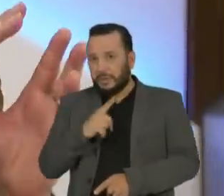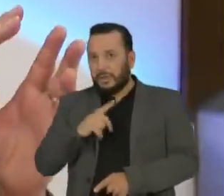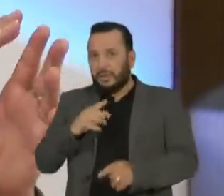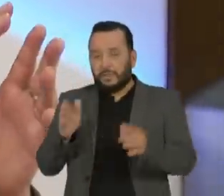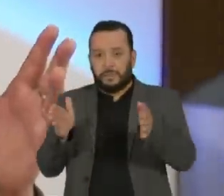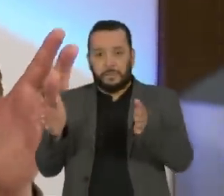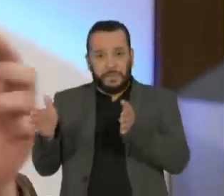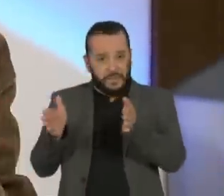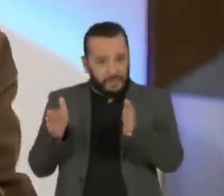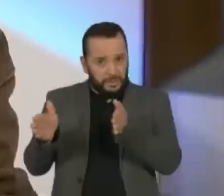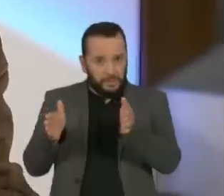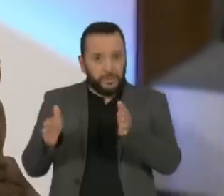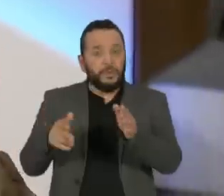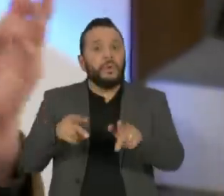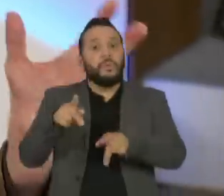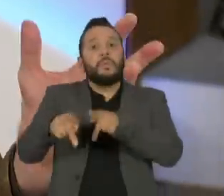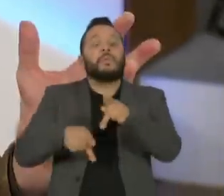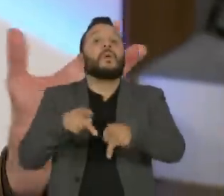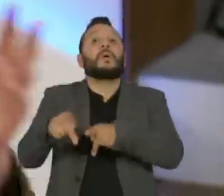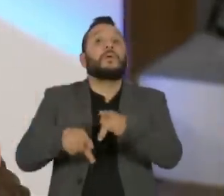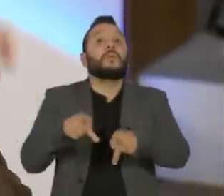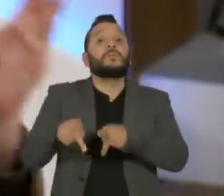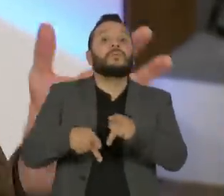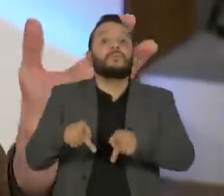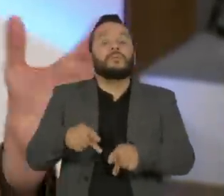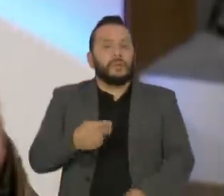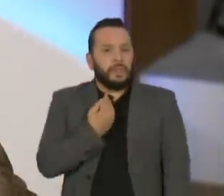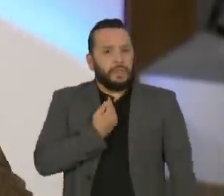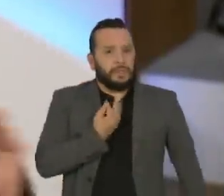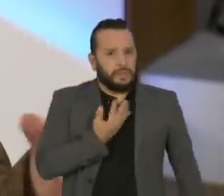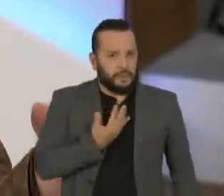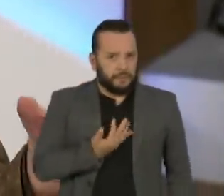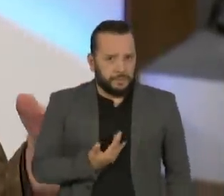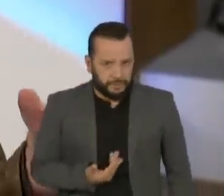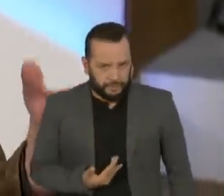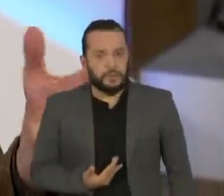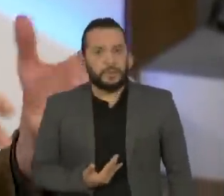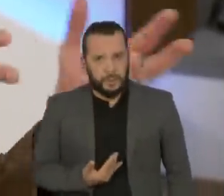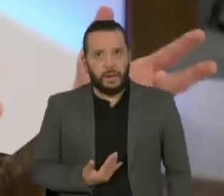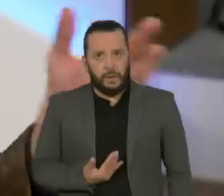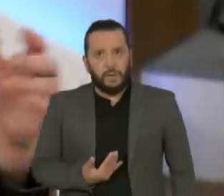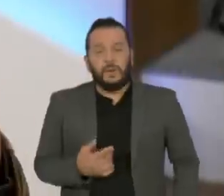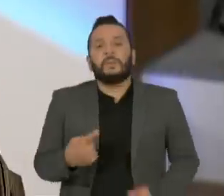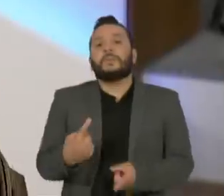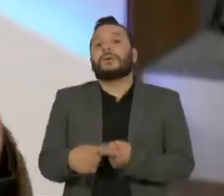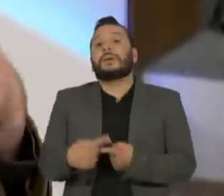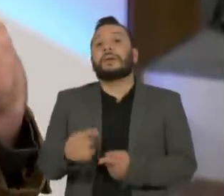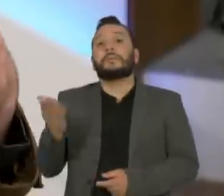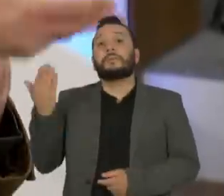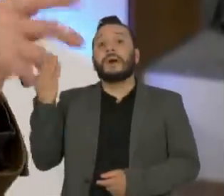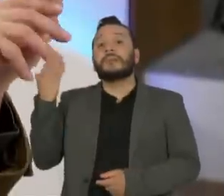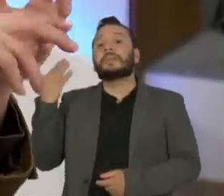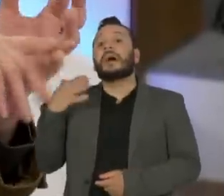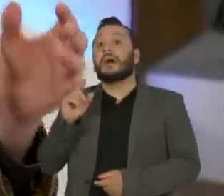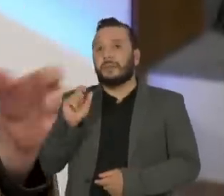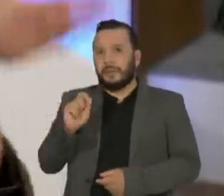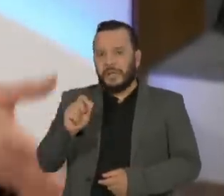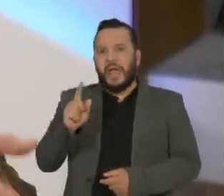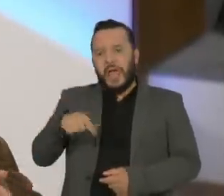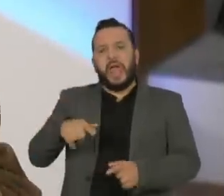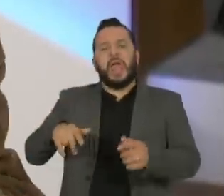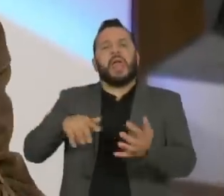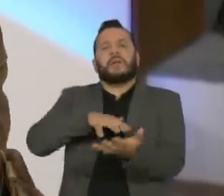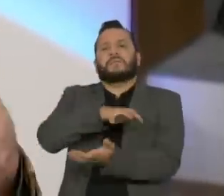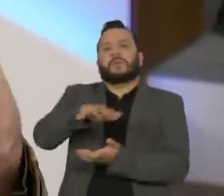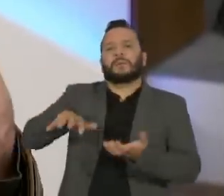eu vi a população ficar decepcionadíssima com o tal do evento, porque na época, ainda falaram que era uma revolução de